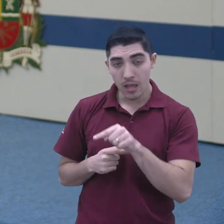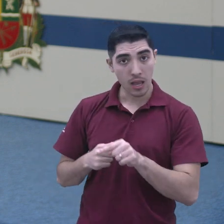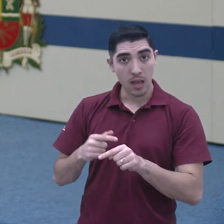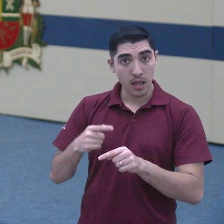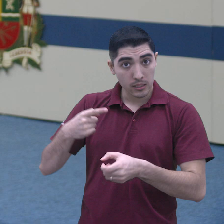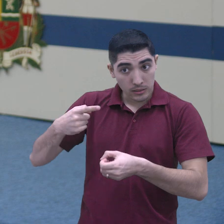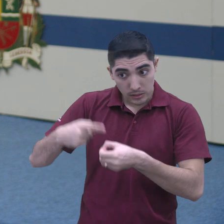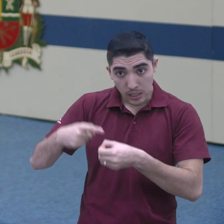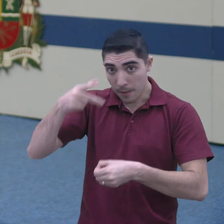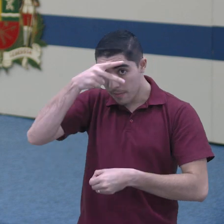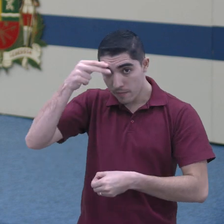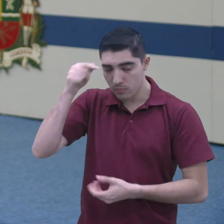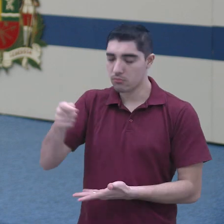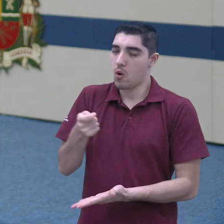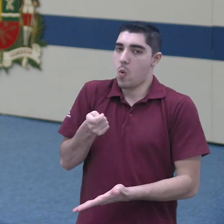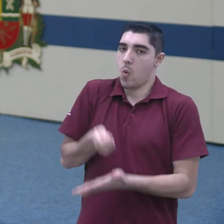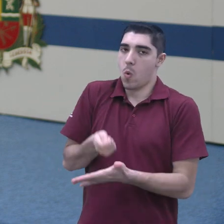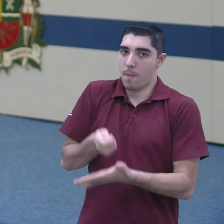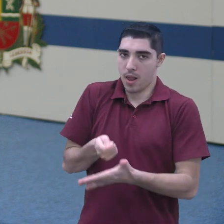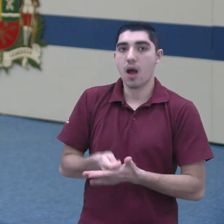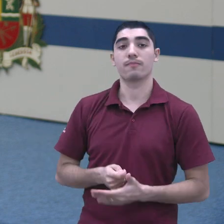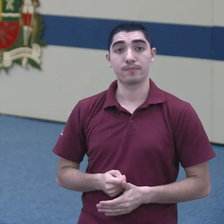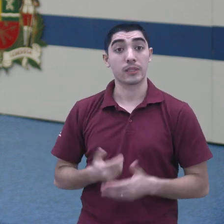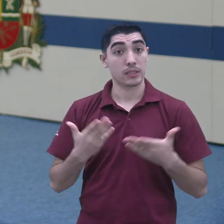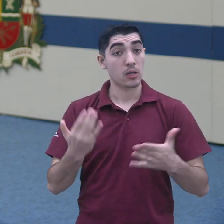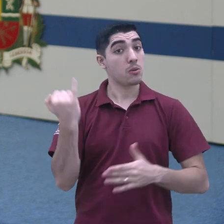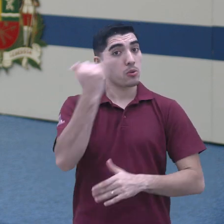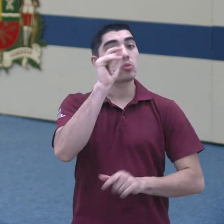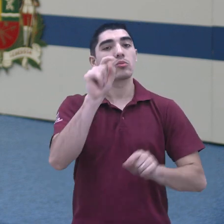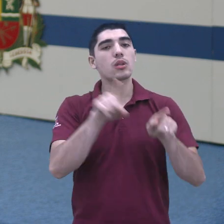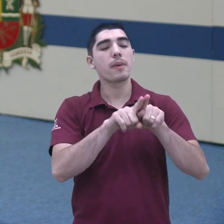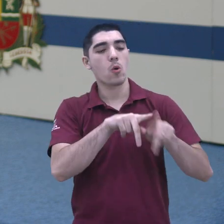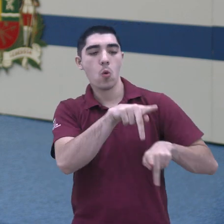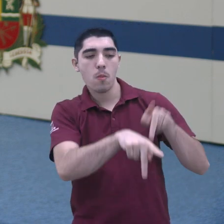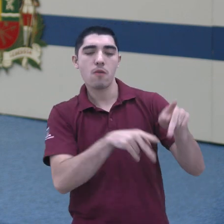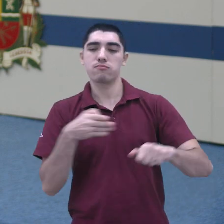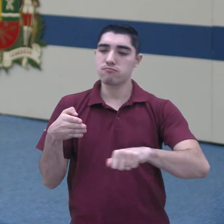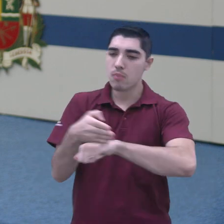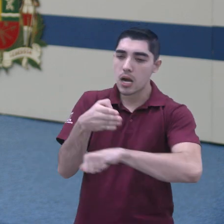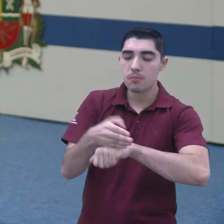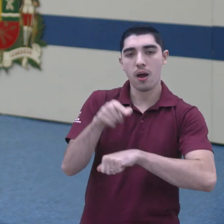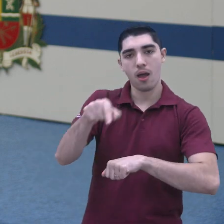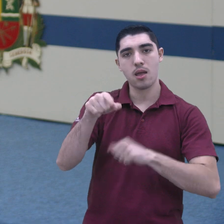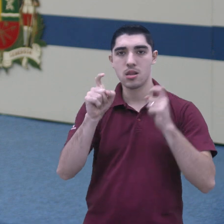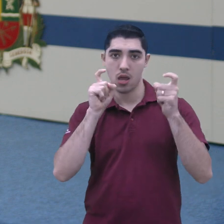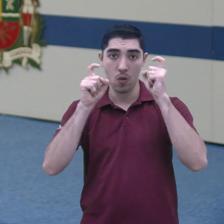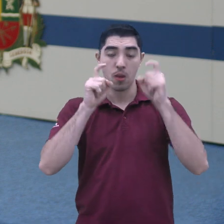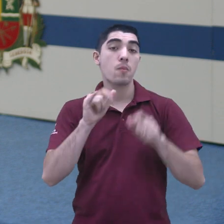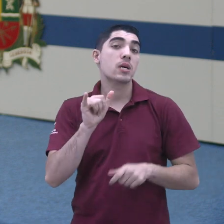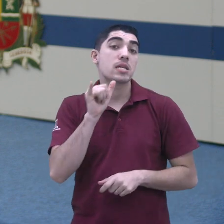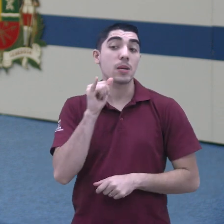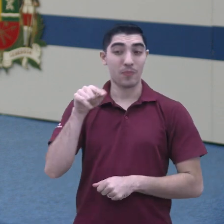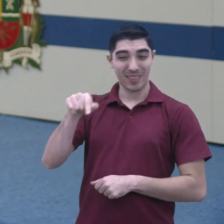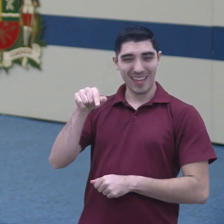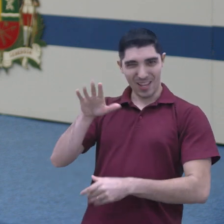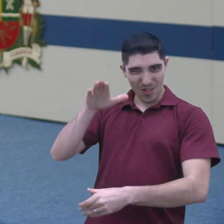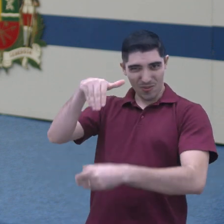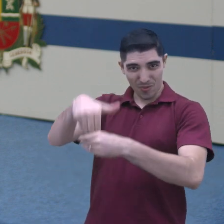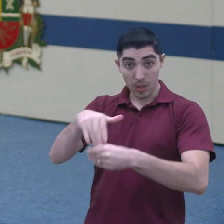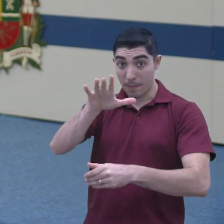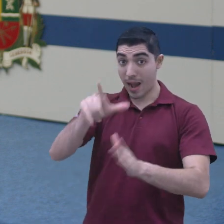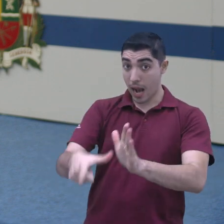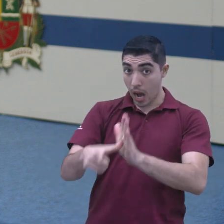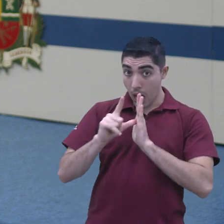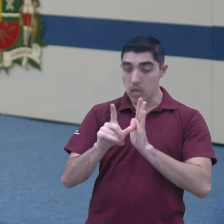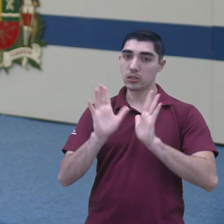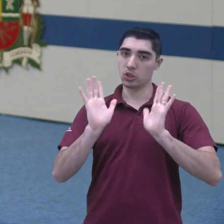município. E a participação popular é muito importante nesse processo. Antes da lei ser votada, a Prefeitura e a Câmara